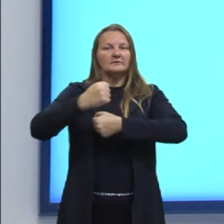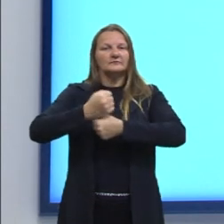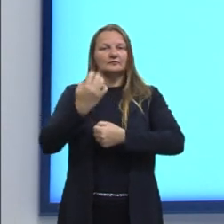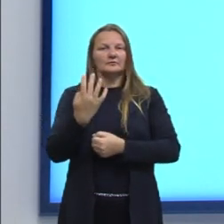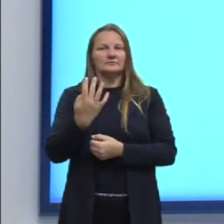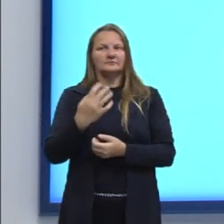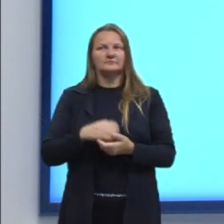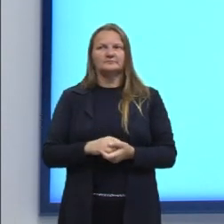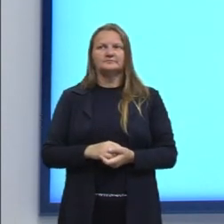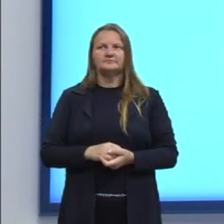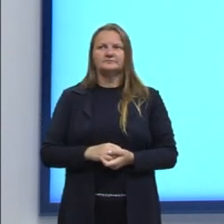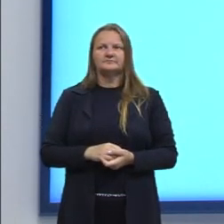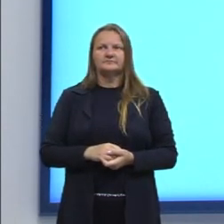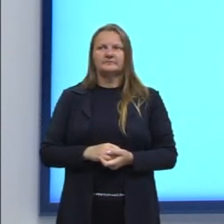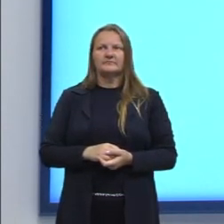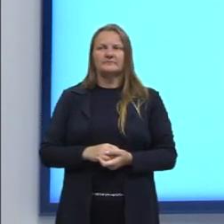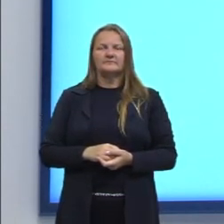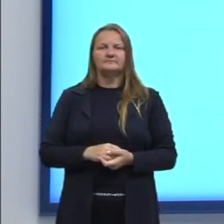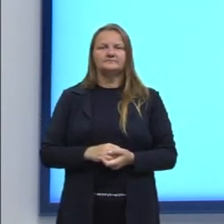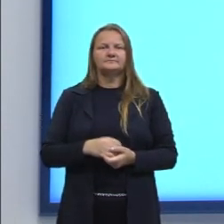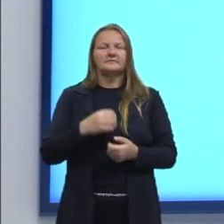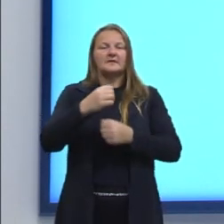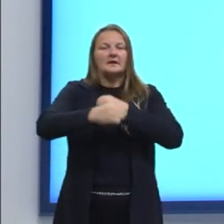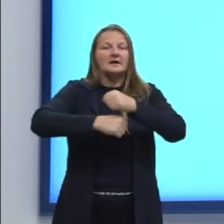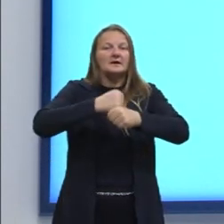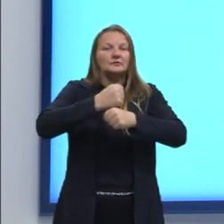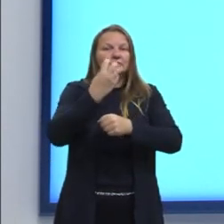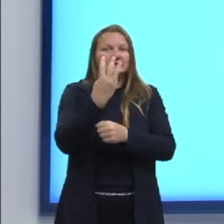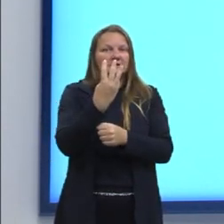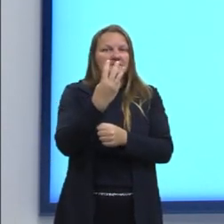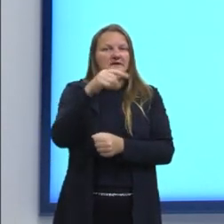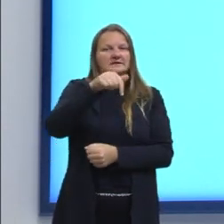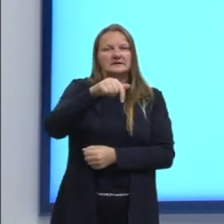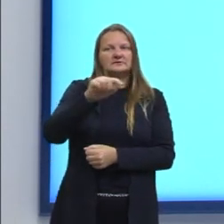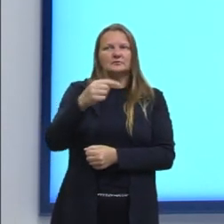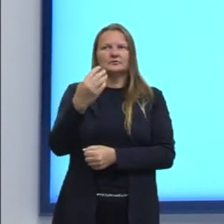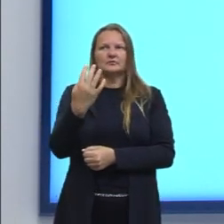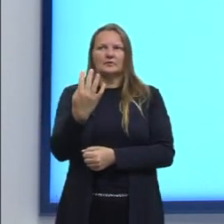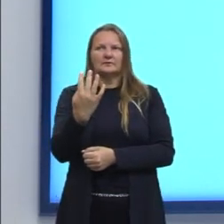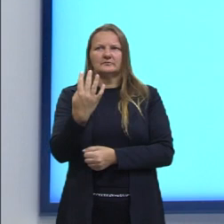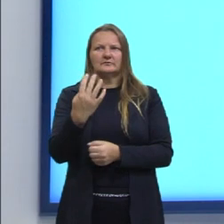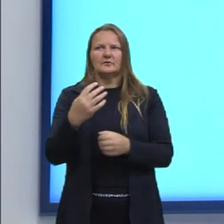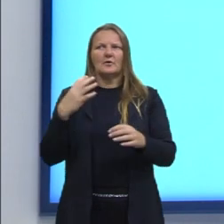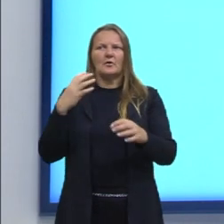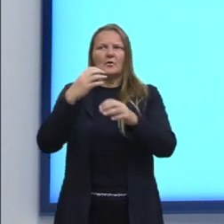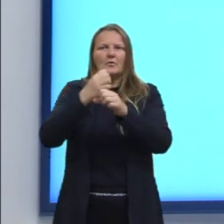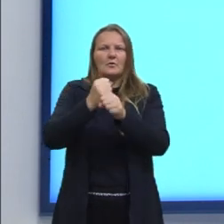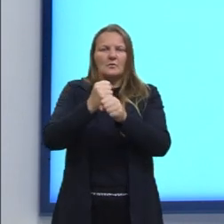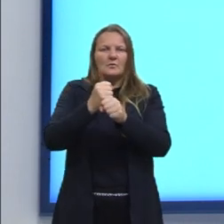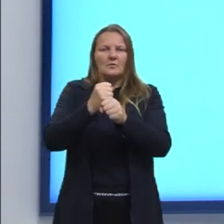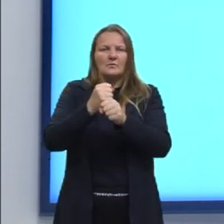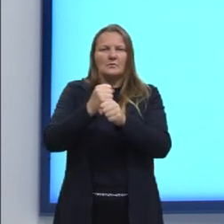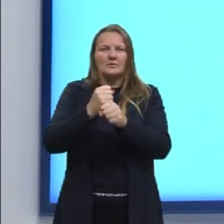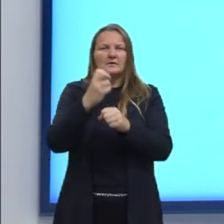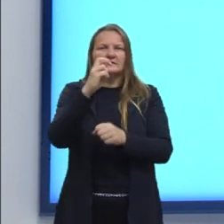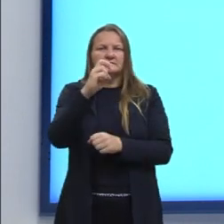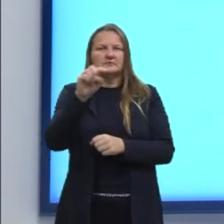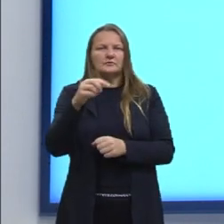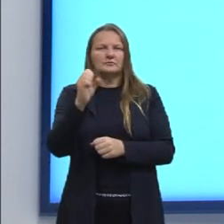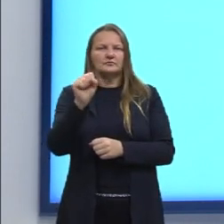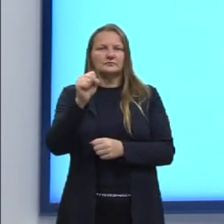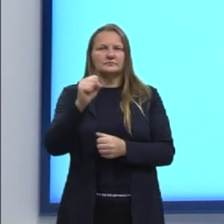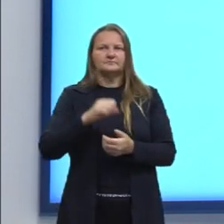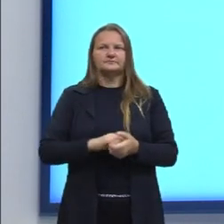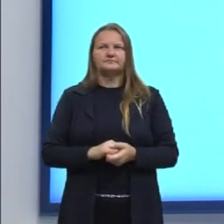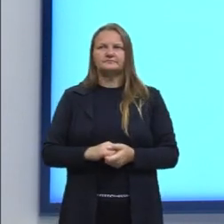eu vou pegar a receita do ano 3, 7,4 e vou somar com uma variação de 5,8.